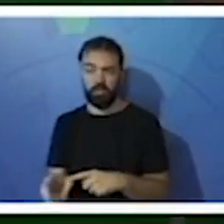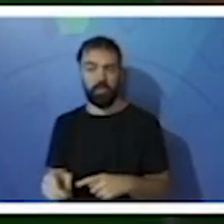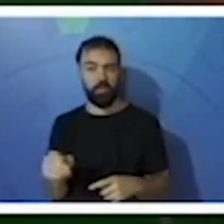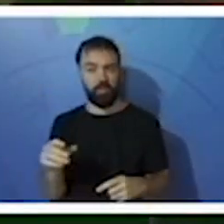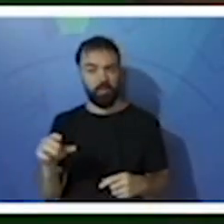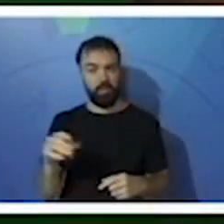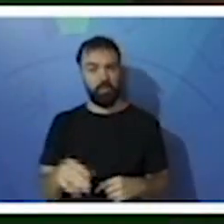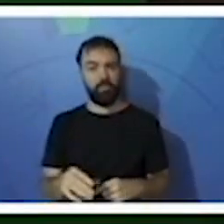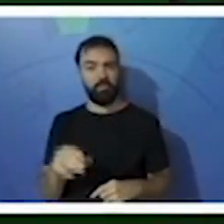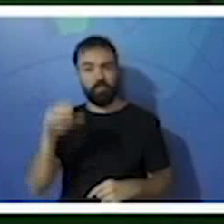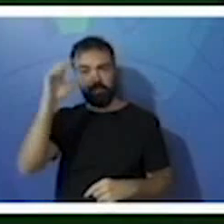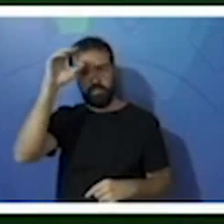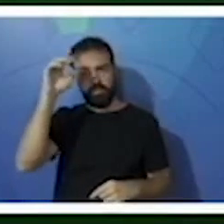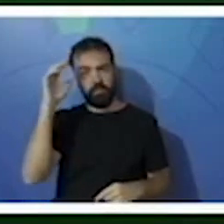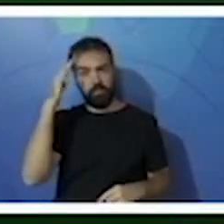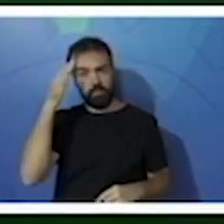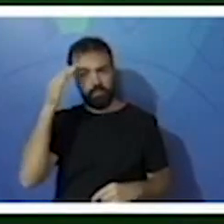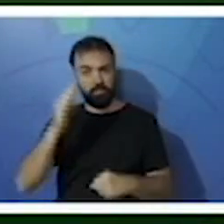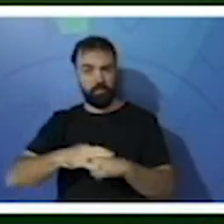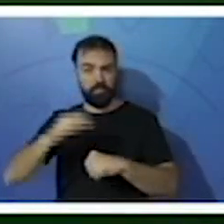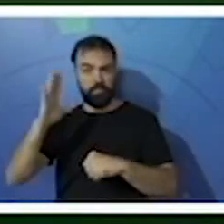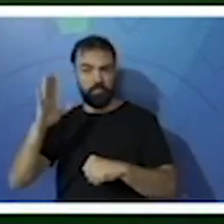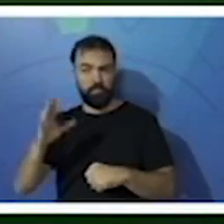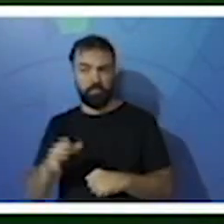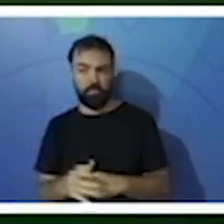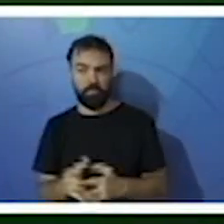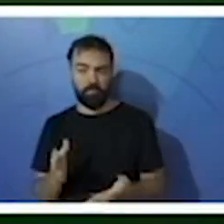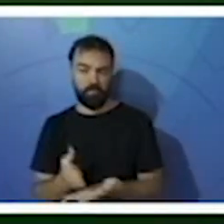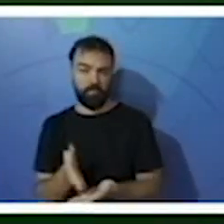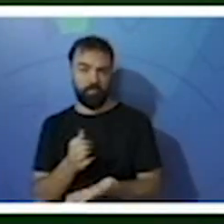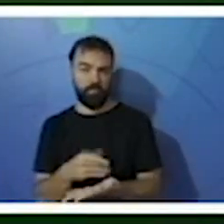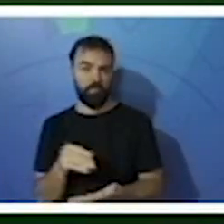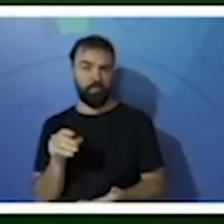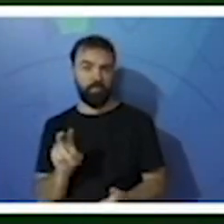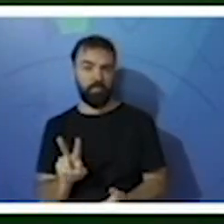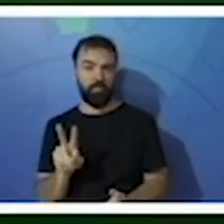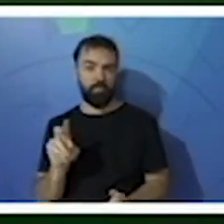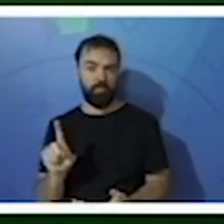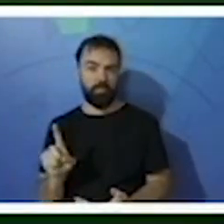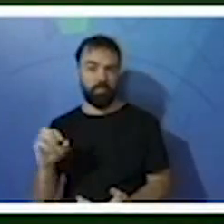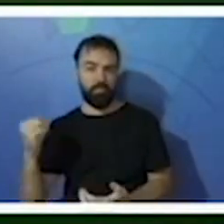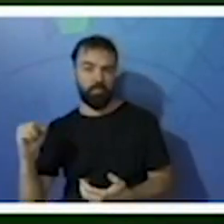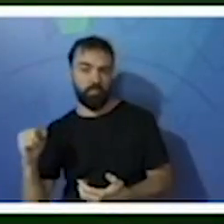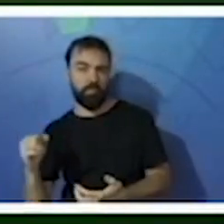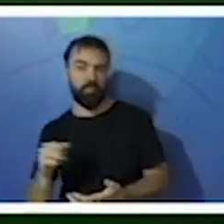entendimento deste processo. Aqui nós estamos na página 218.